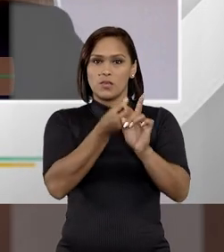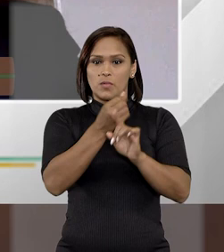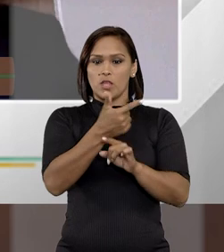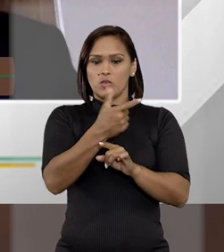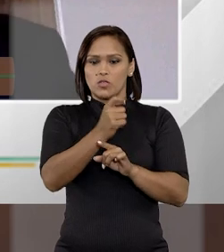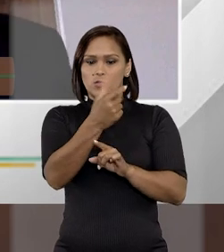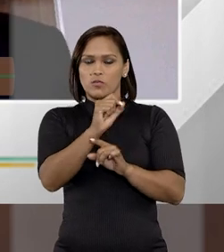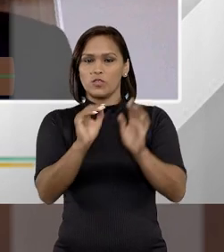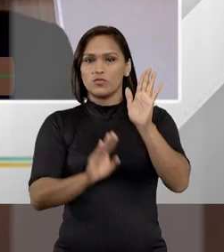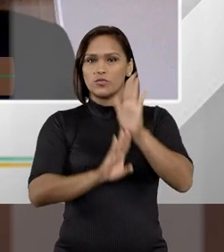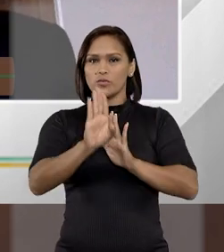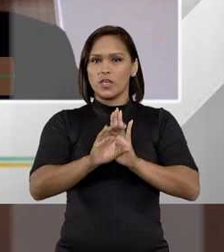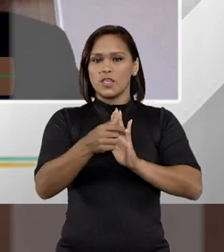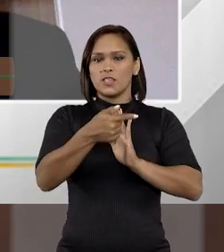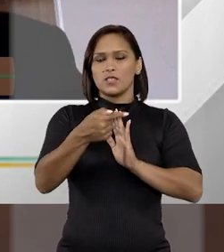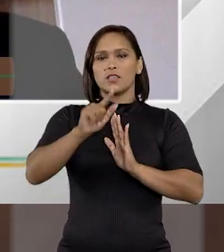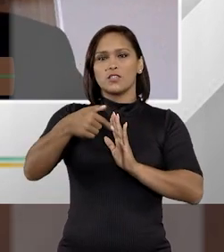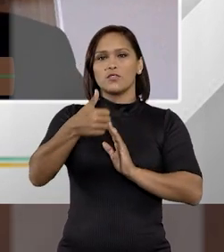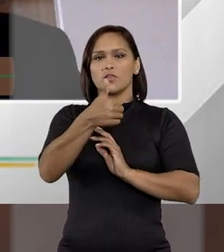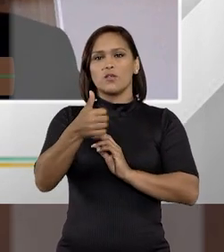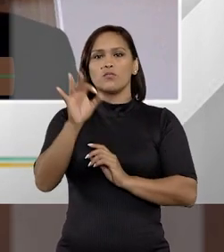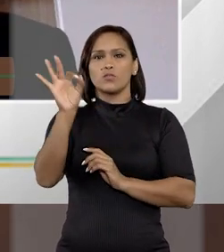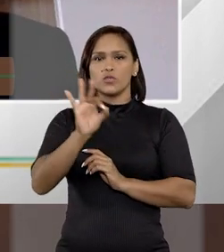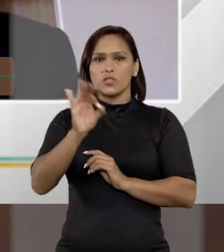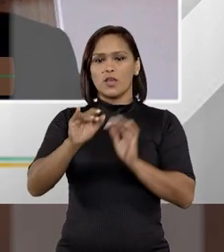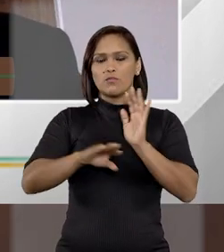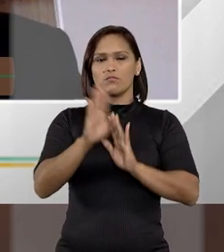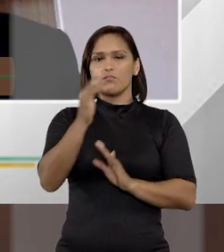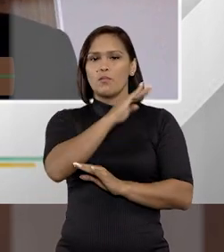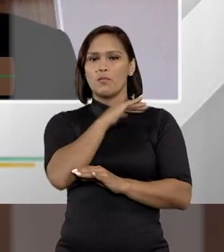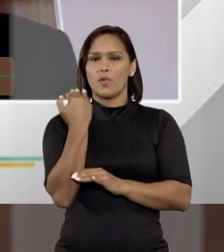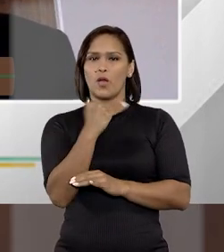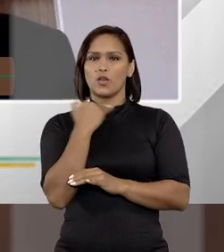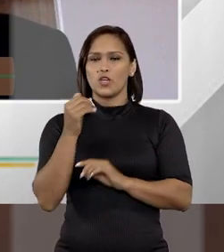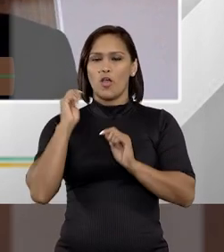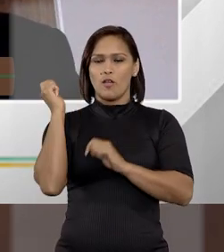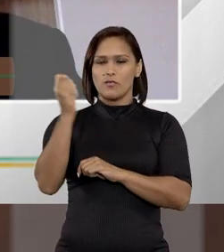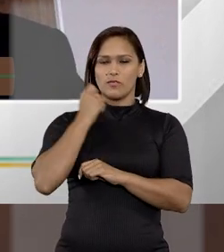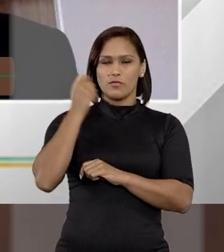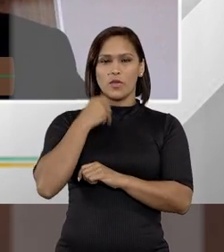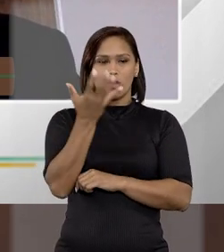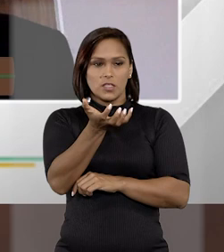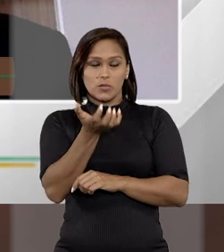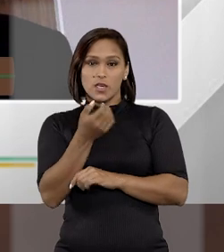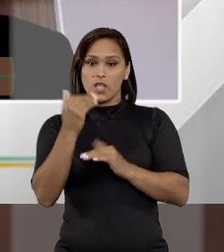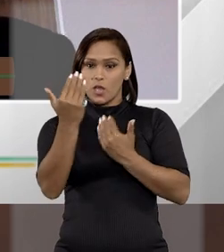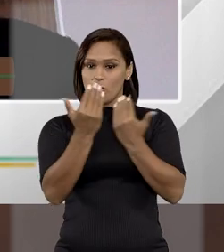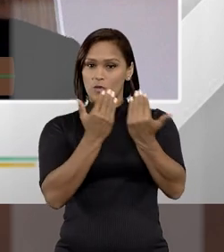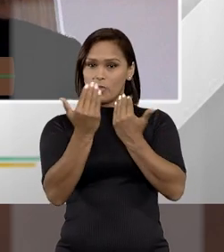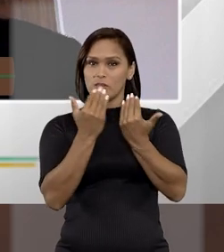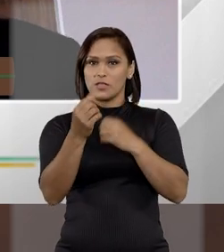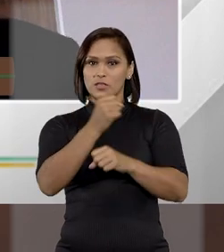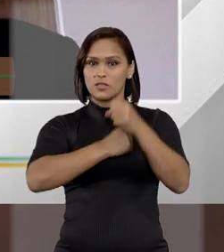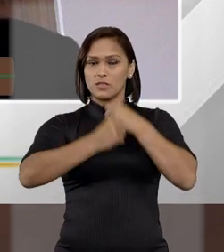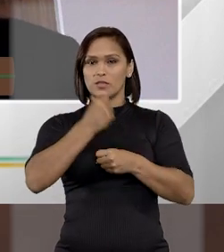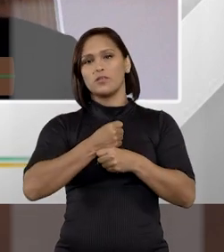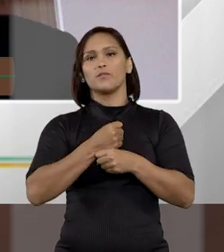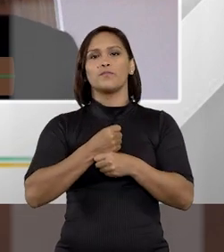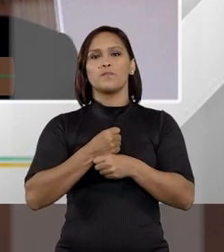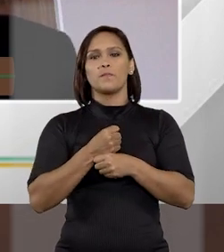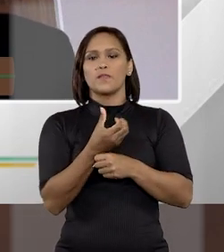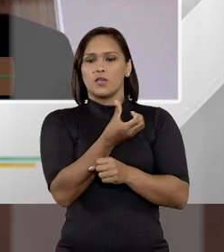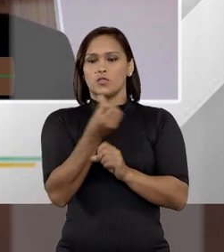2020, a gente teve uma alta de 7,1% no volume de mortes violentas intencionais em comparação com o mesmo período do ano anterior.